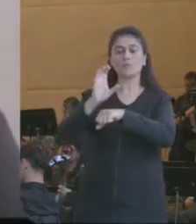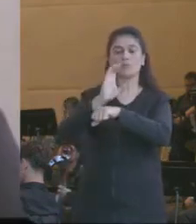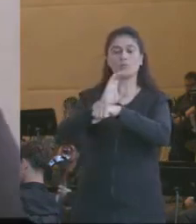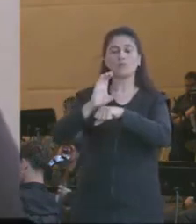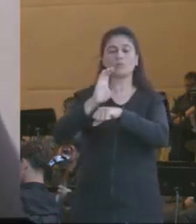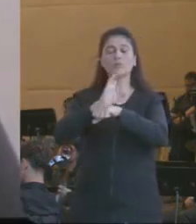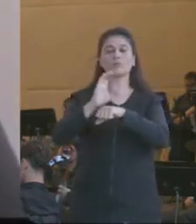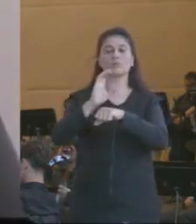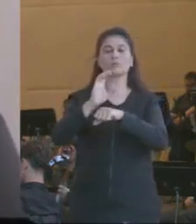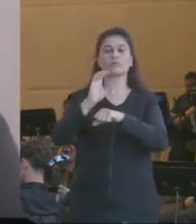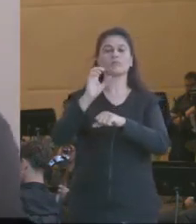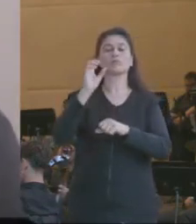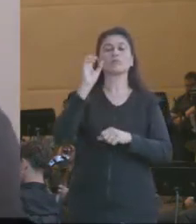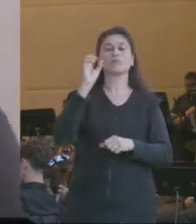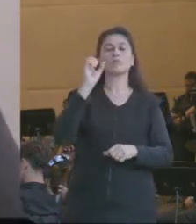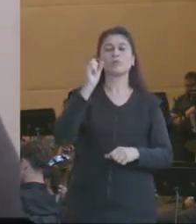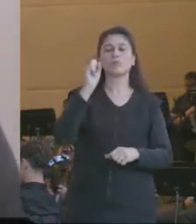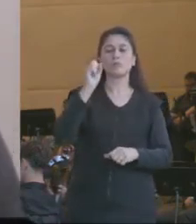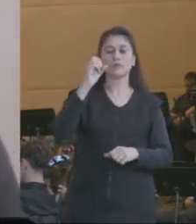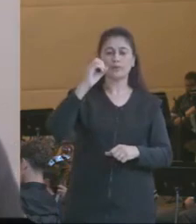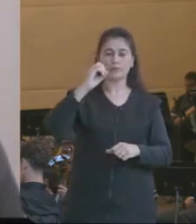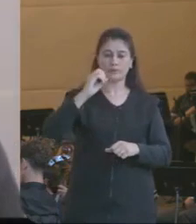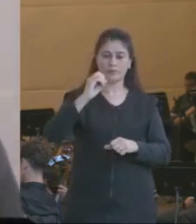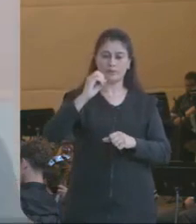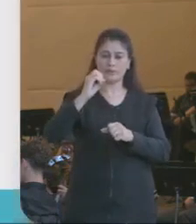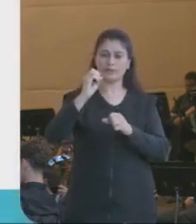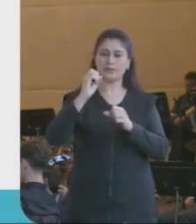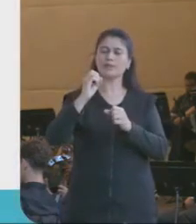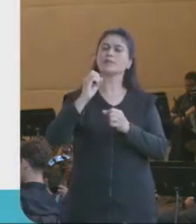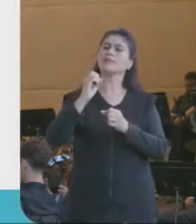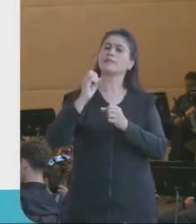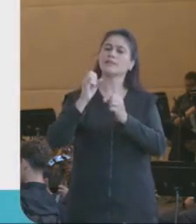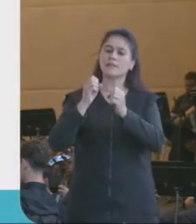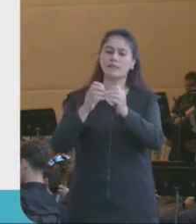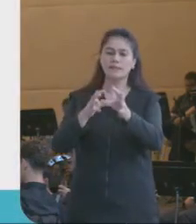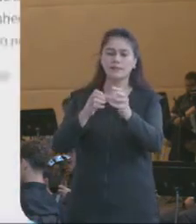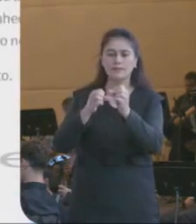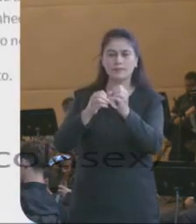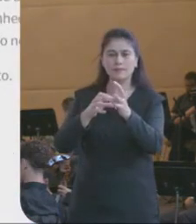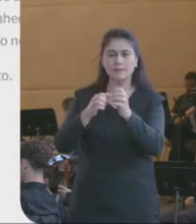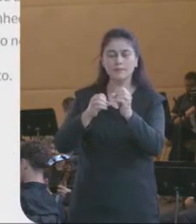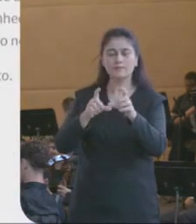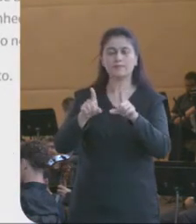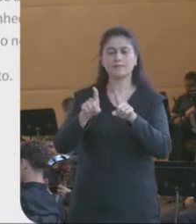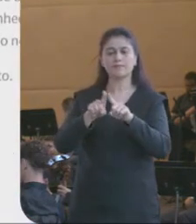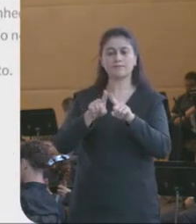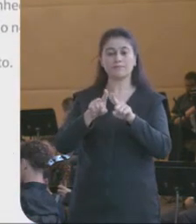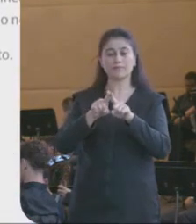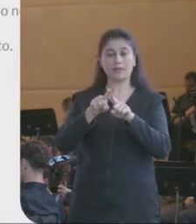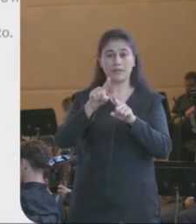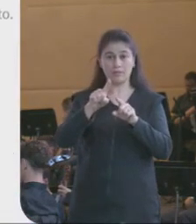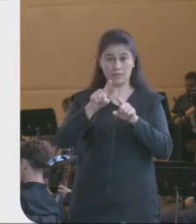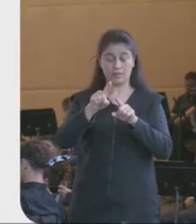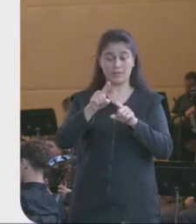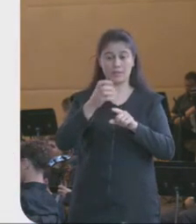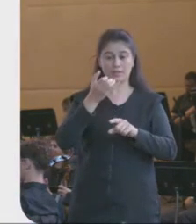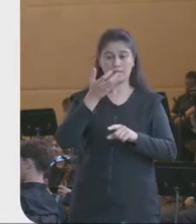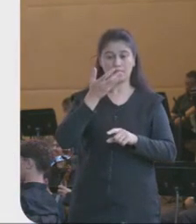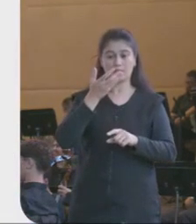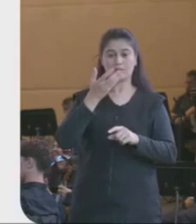aulas, 40 horas de aula com certificado ao final. Inclusive, você pode montar a sua própria grade.